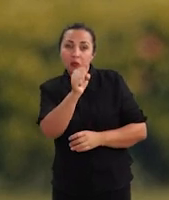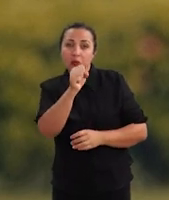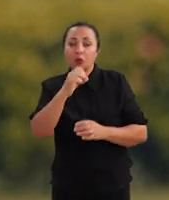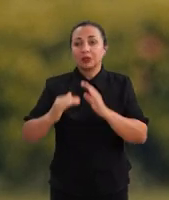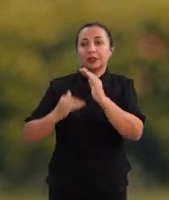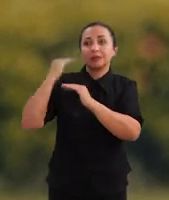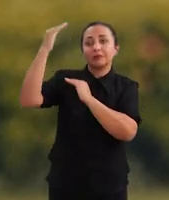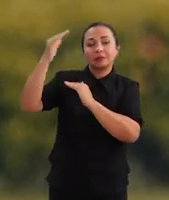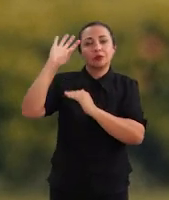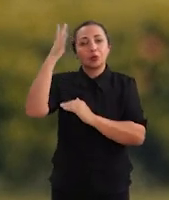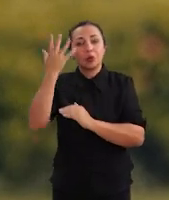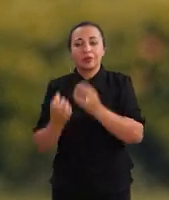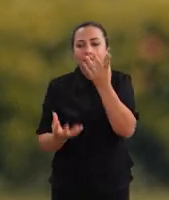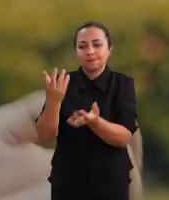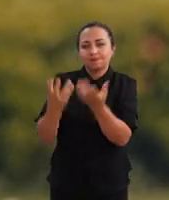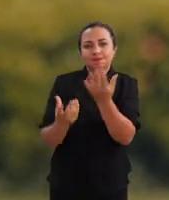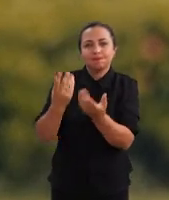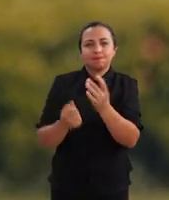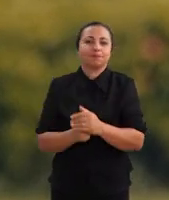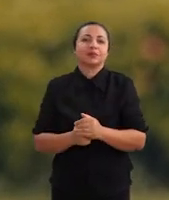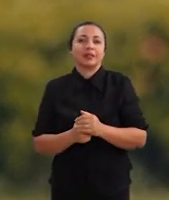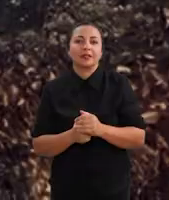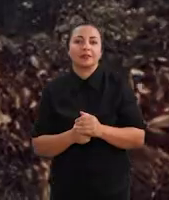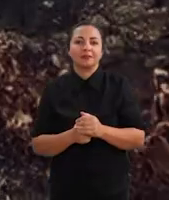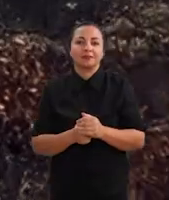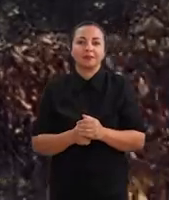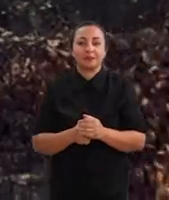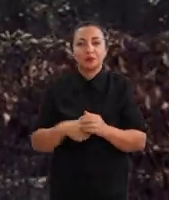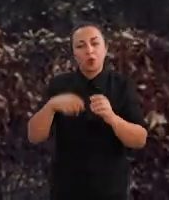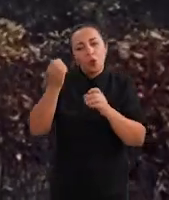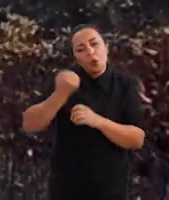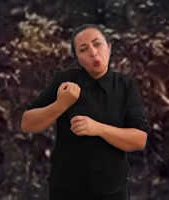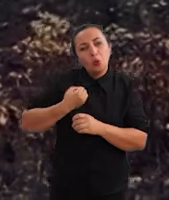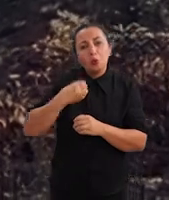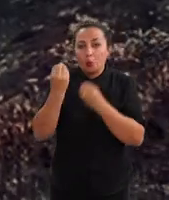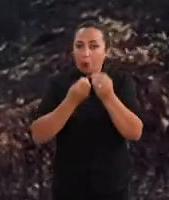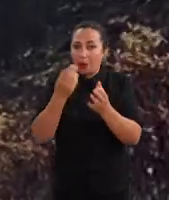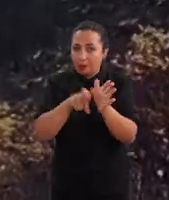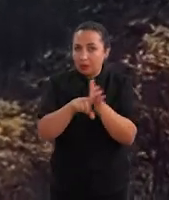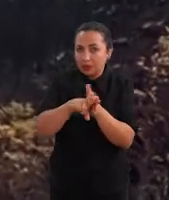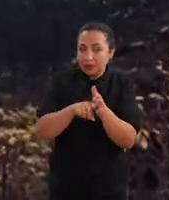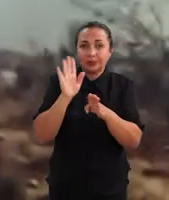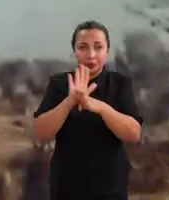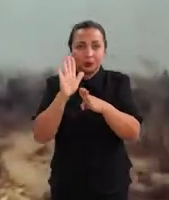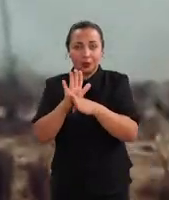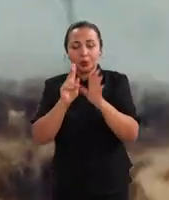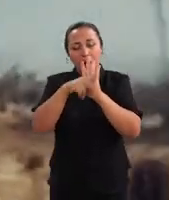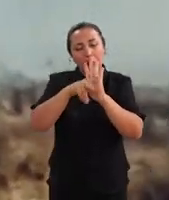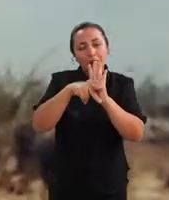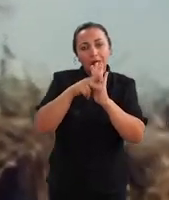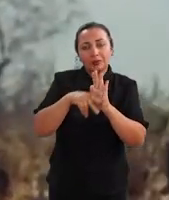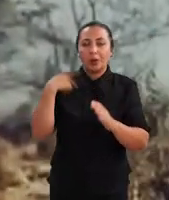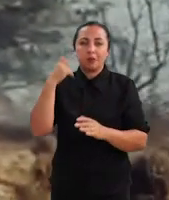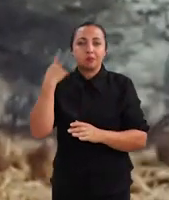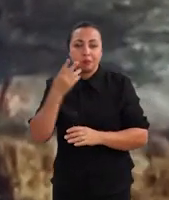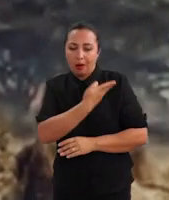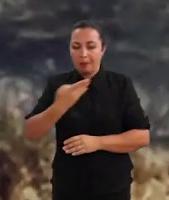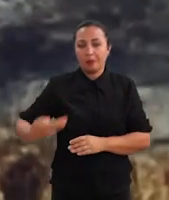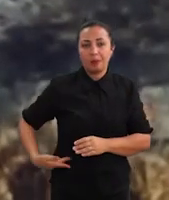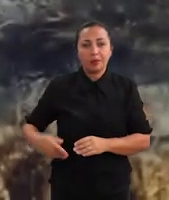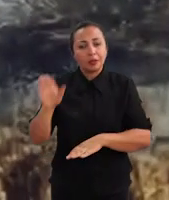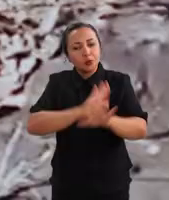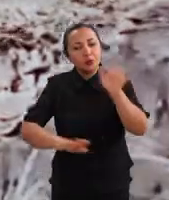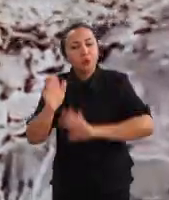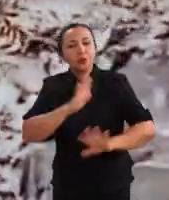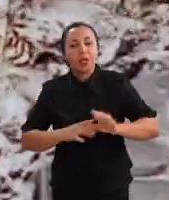elevado de ocorrência de focos de queima, de registro de focos de queima. Dados como dessa pesquisa ajudam no planejamento de políticas públicas